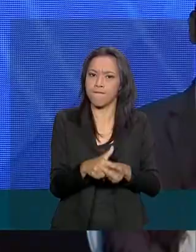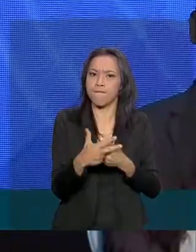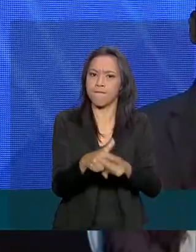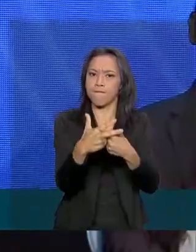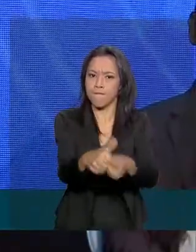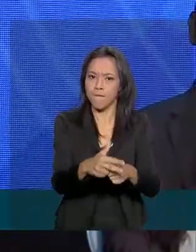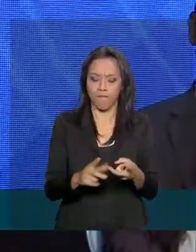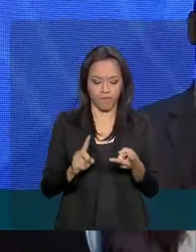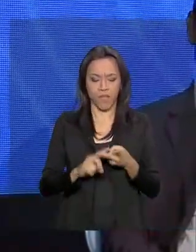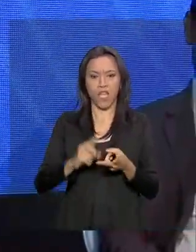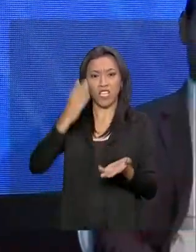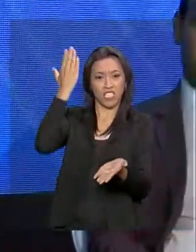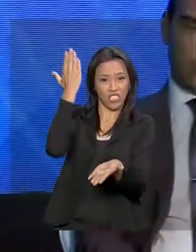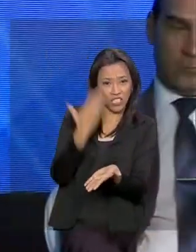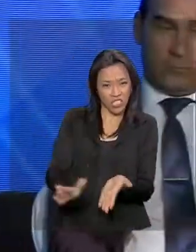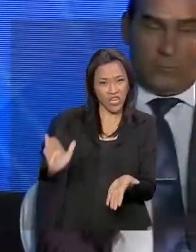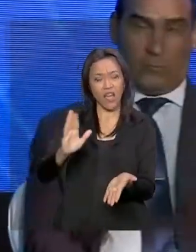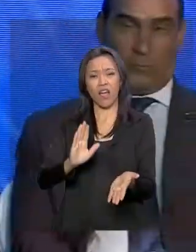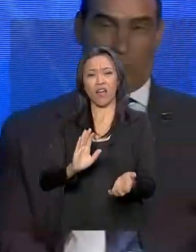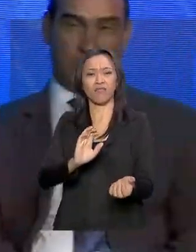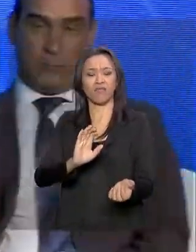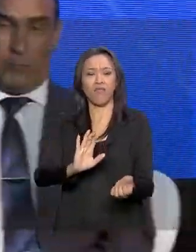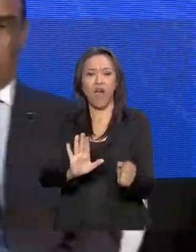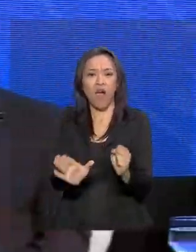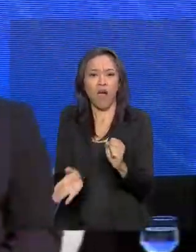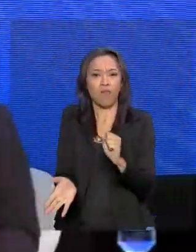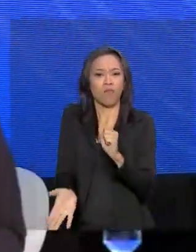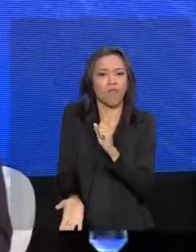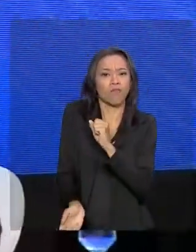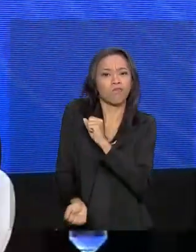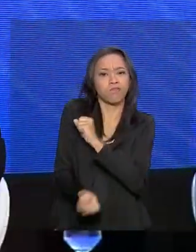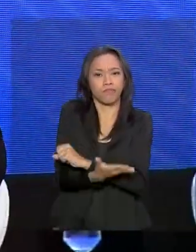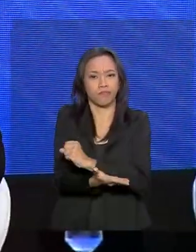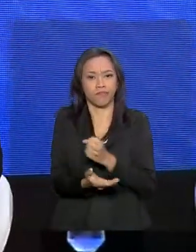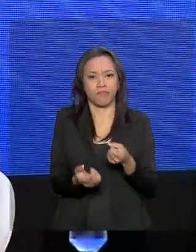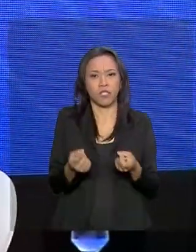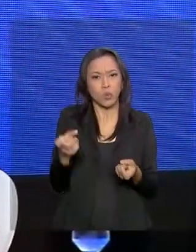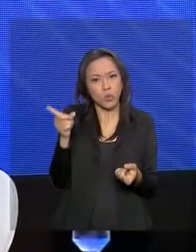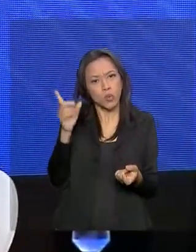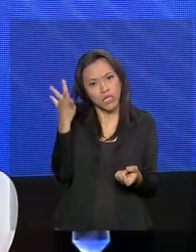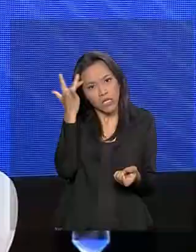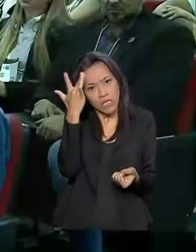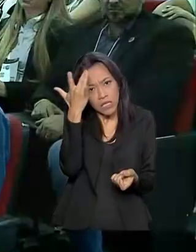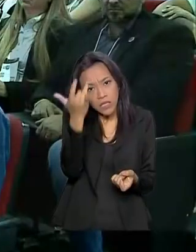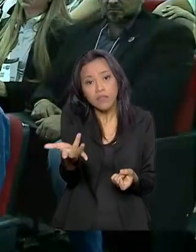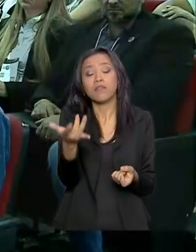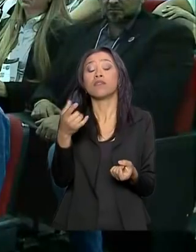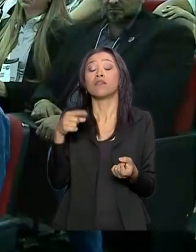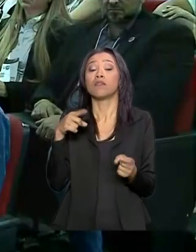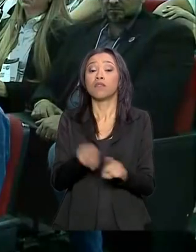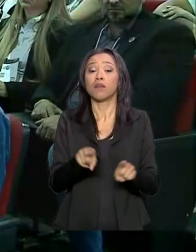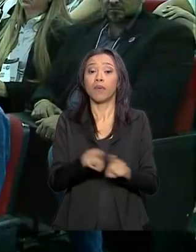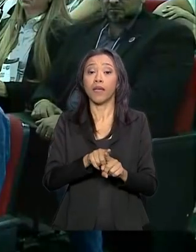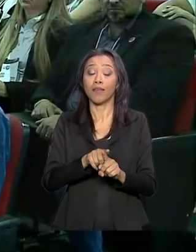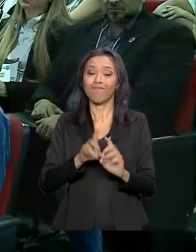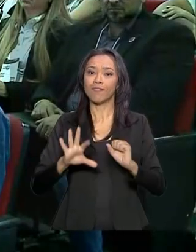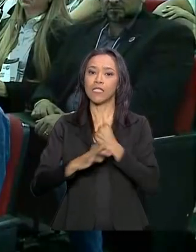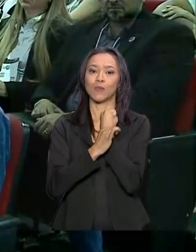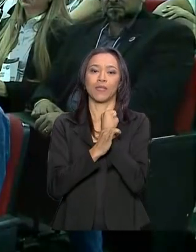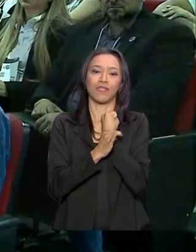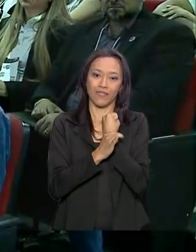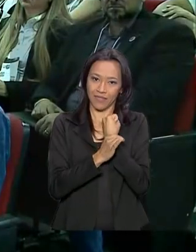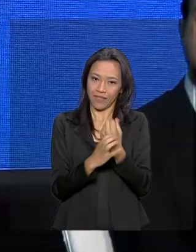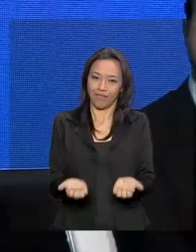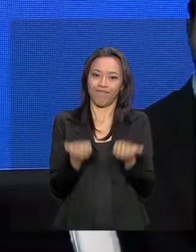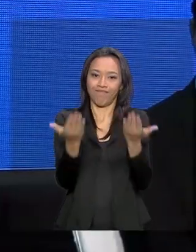banir a corrupção do dia a dia da área governamental e prover segurança à nossa